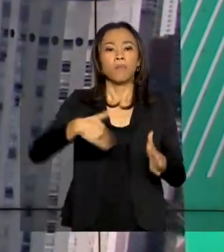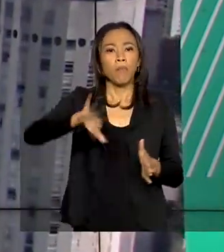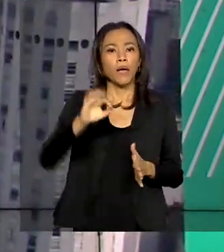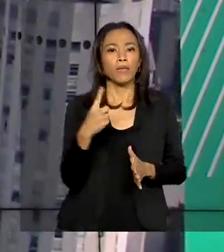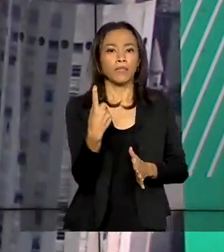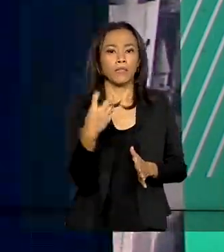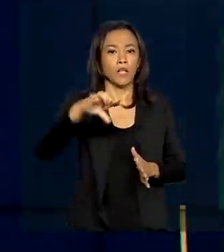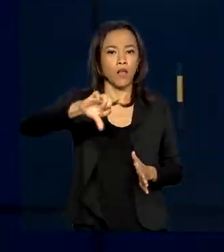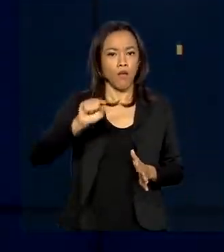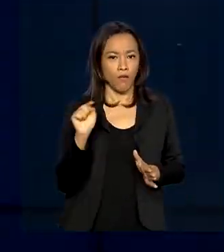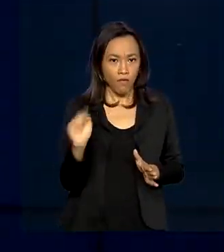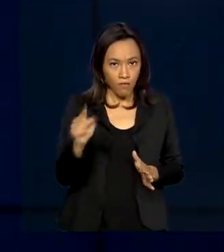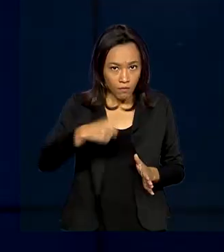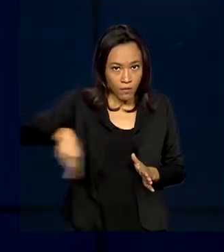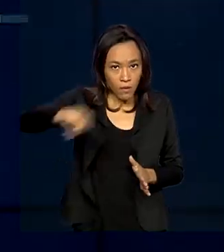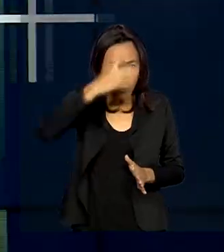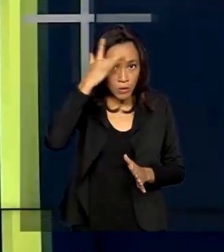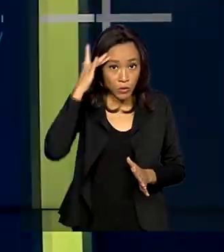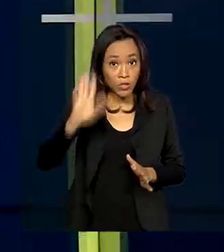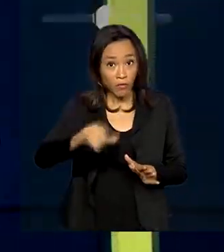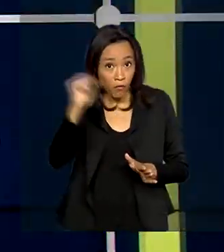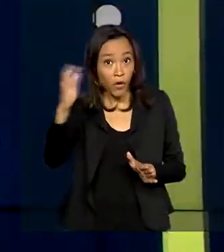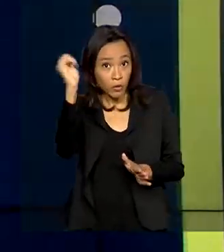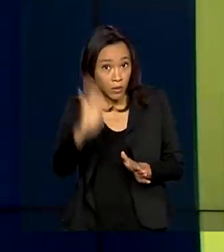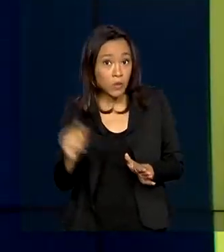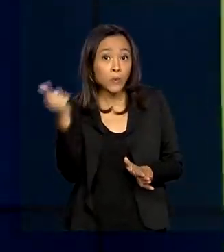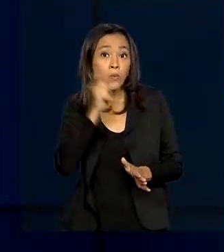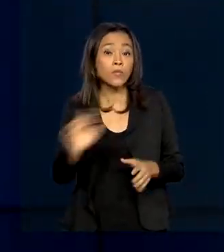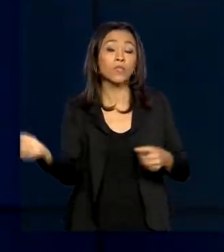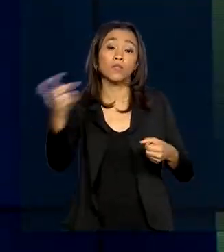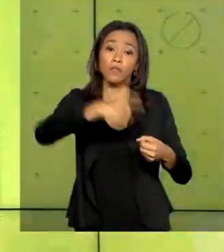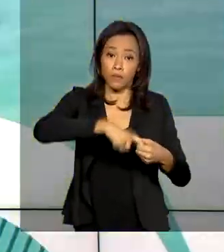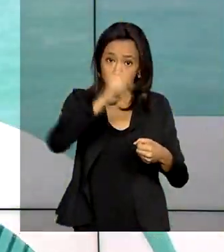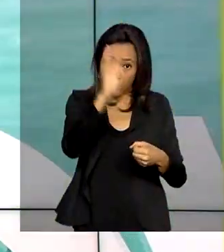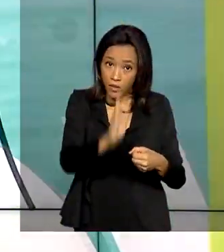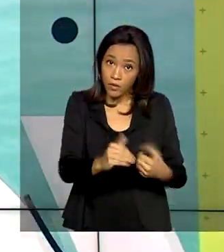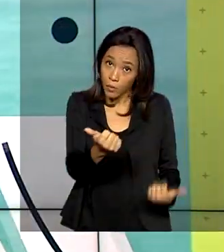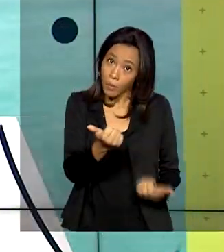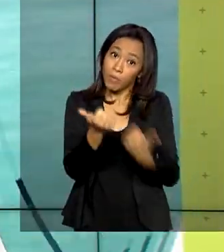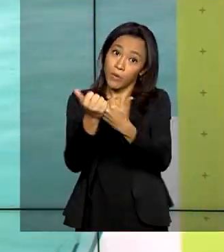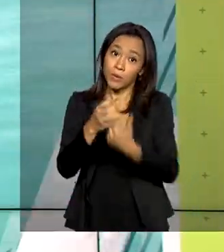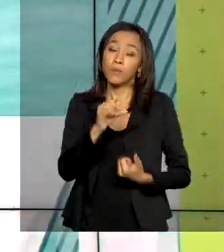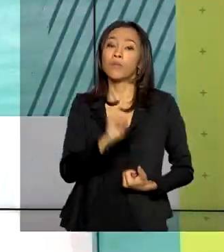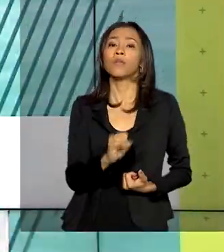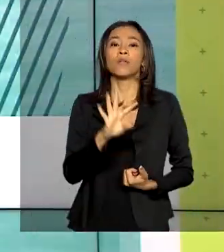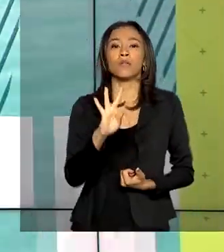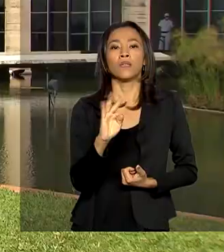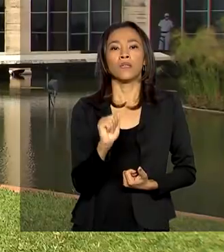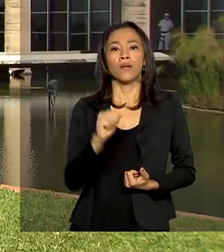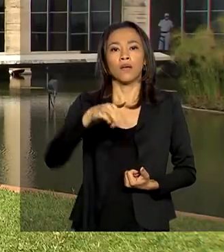19 mil brasileiros que estavam no exterior já conseguiram voltar ao Brasil com a ajuda do Itamaraty.